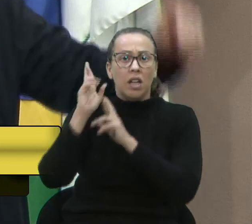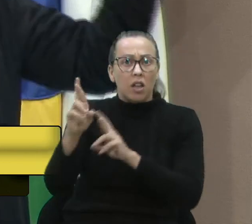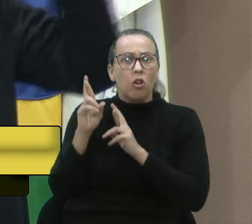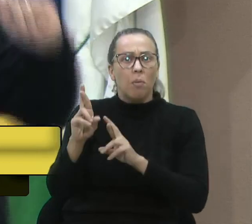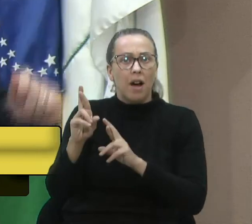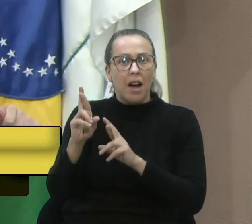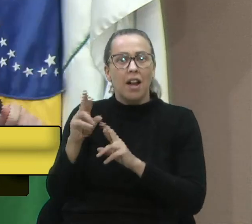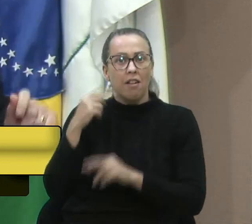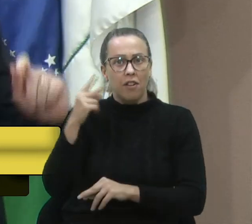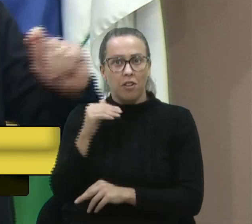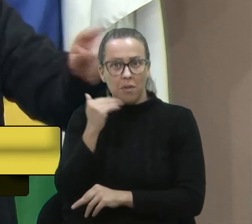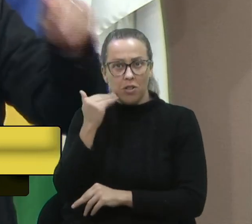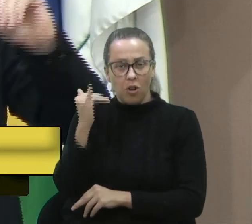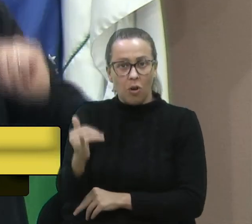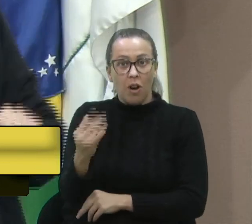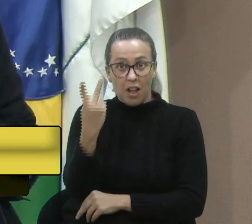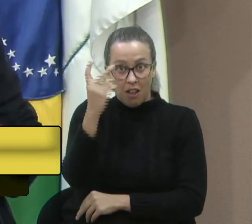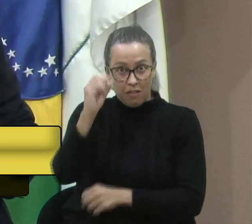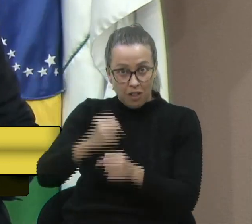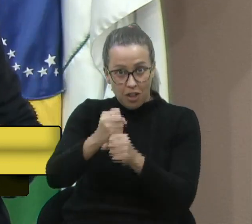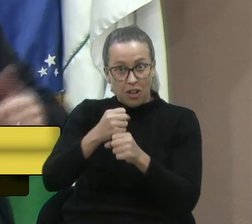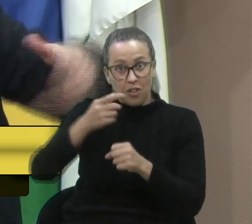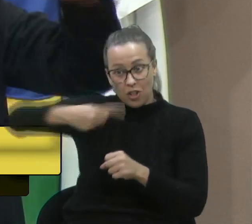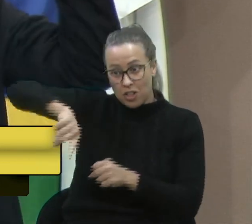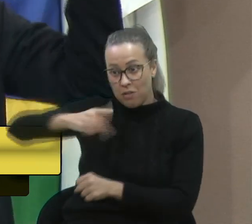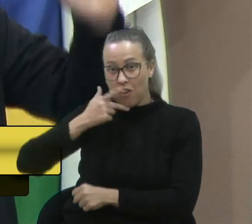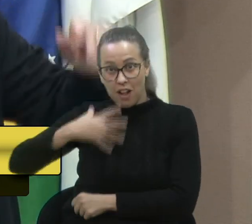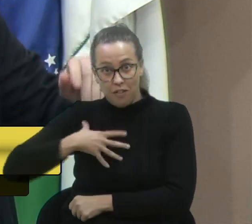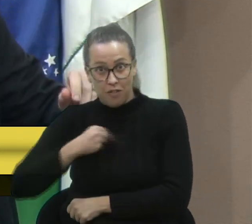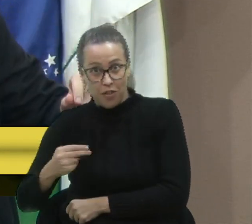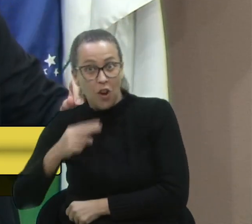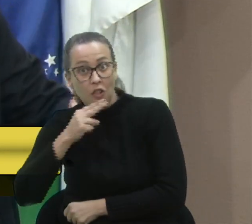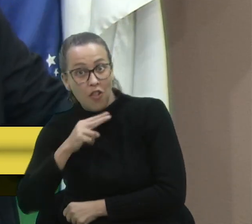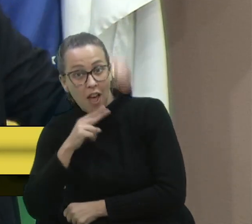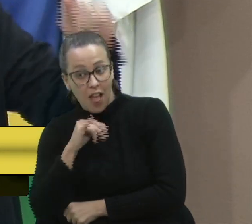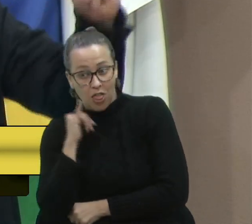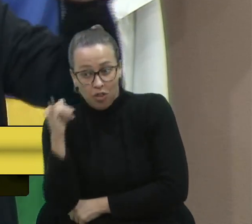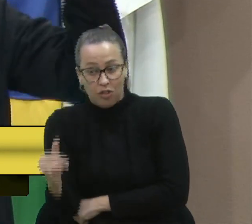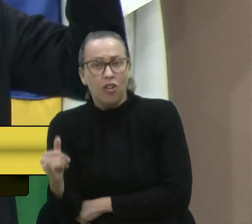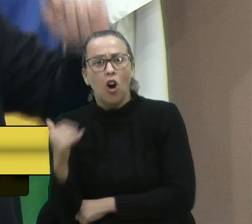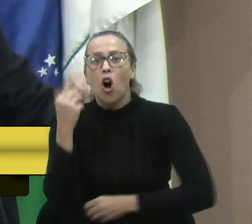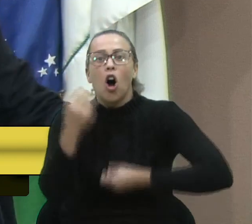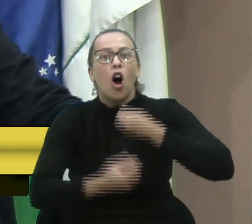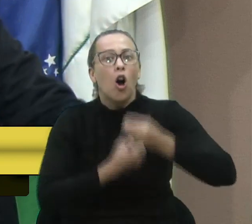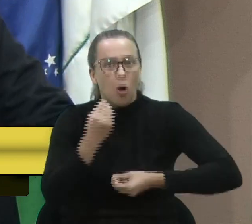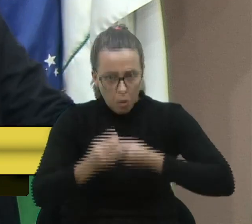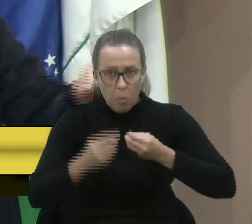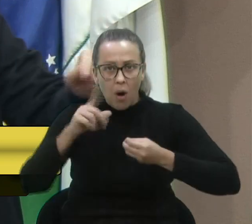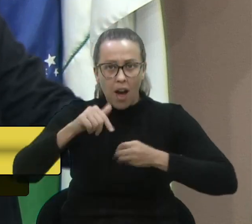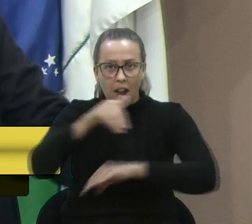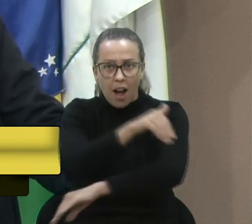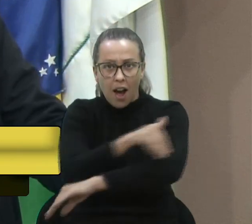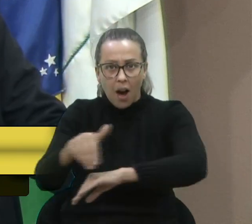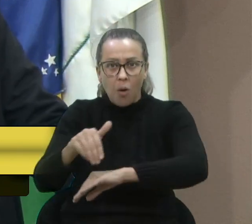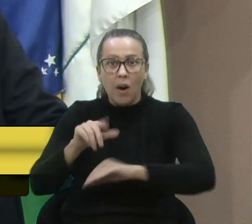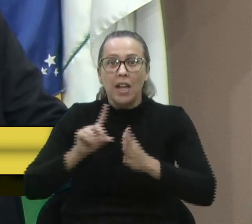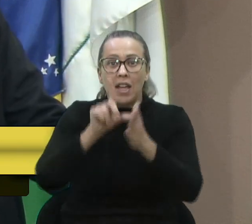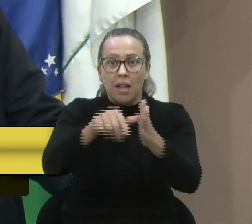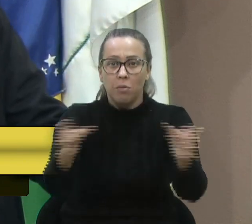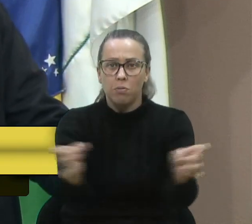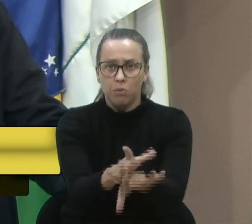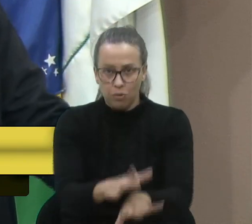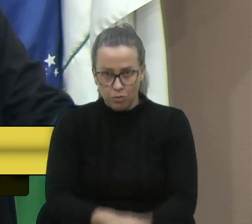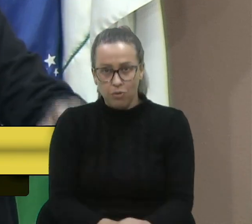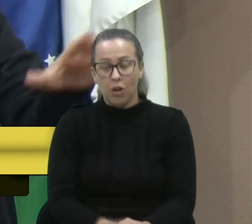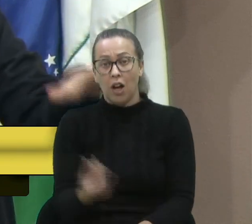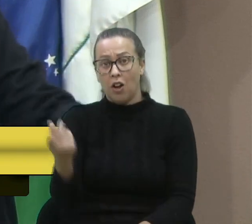daqui 20 anos, a gente vai falar para os nossos filhos e netos, não sei, como eram as estradas, e como ficou. A gente